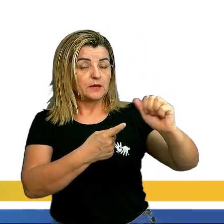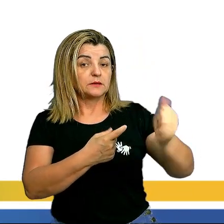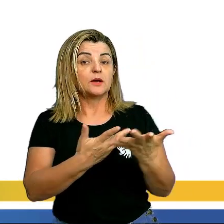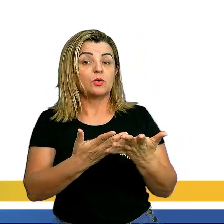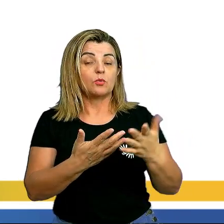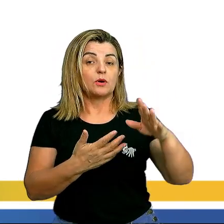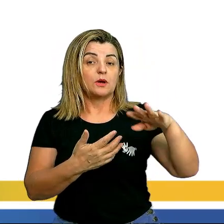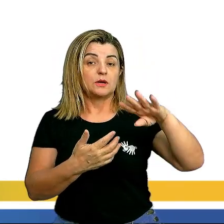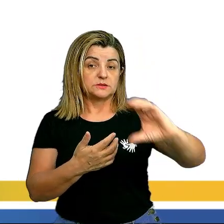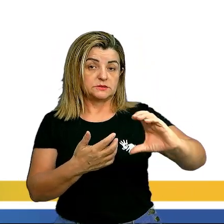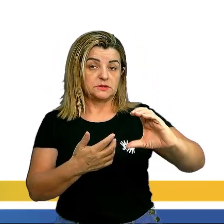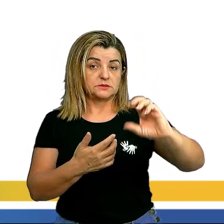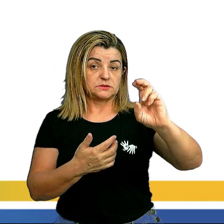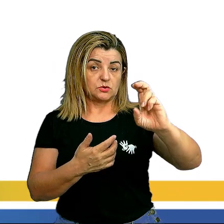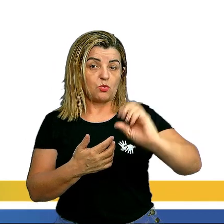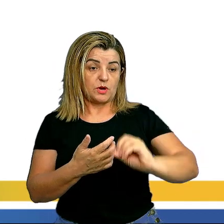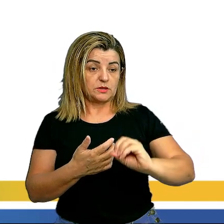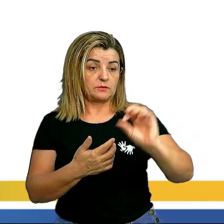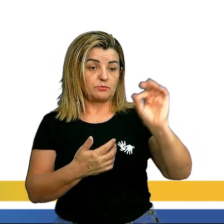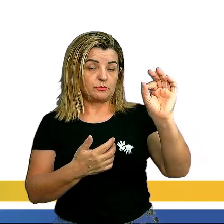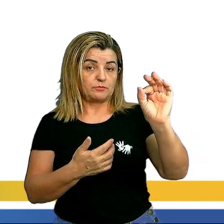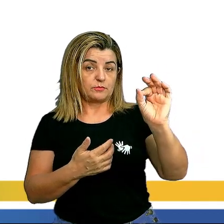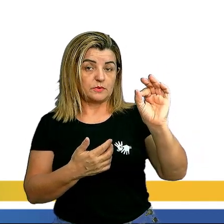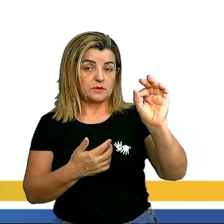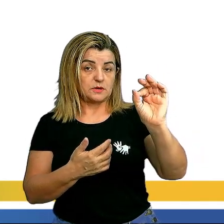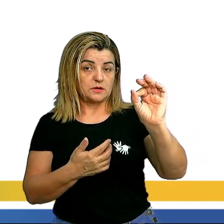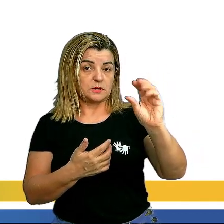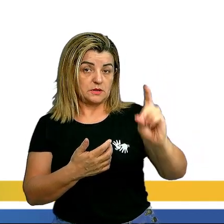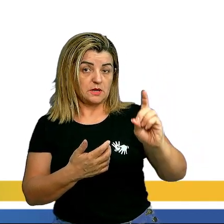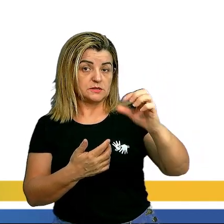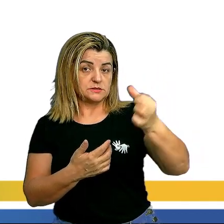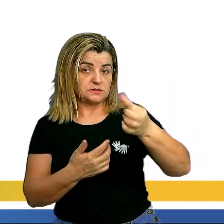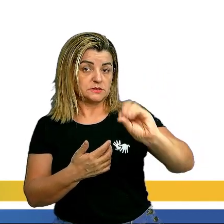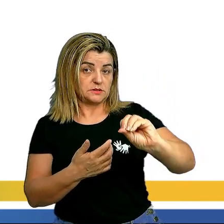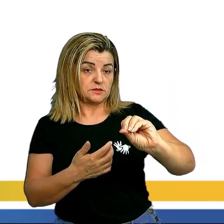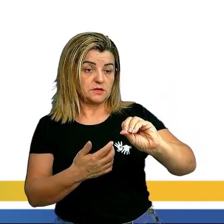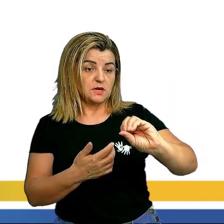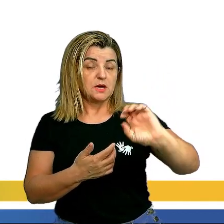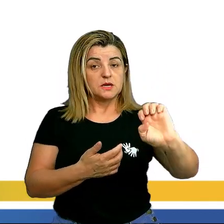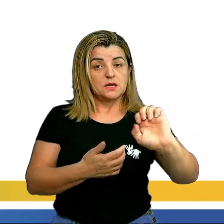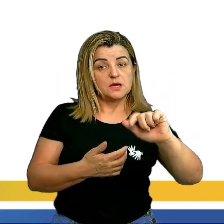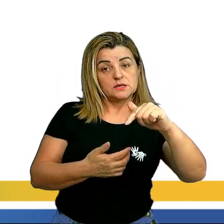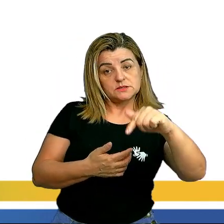40. C, 50. D, 60. E, 70.